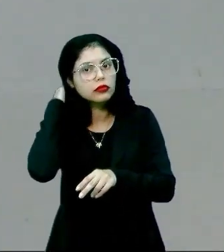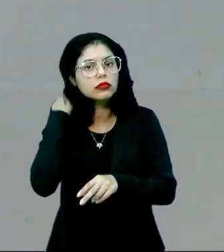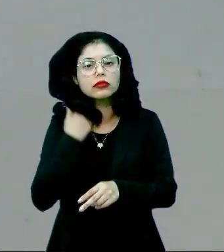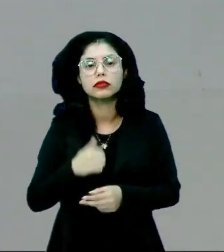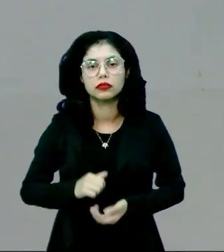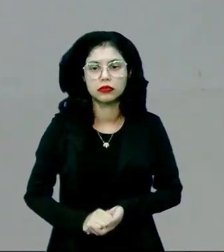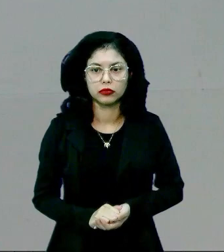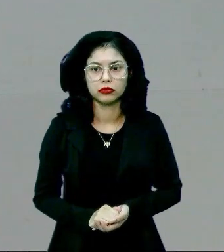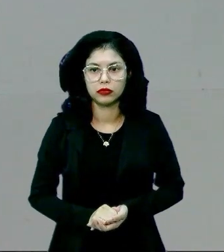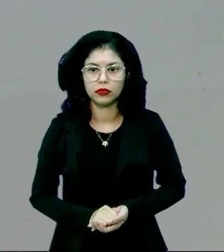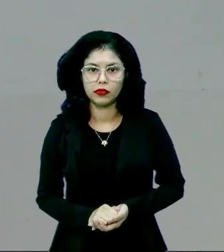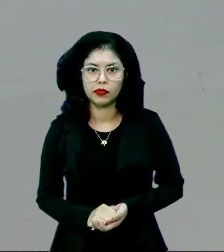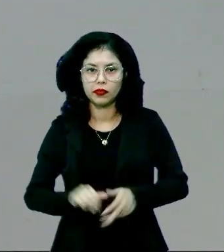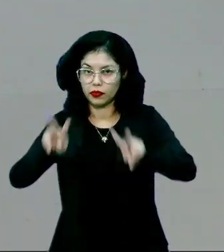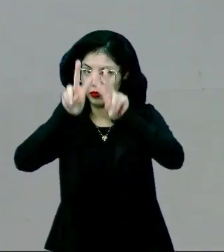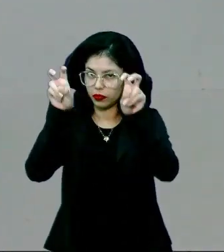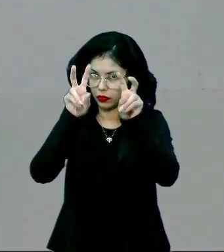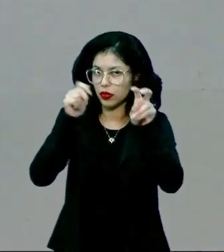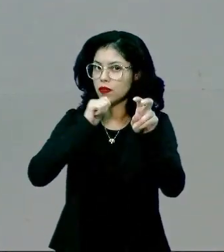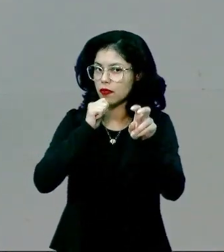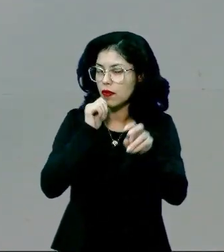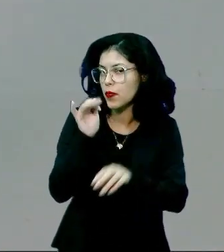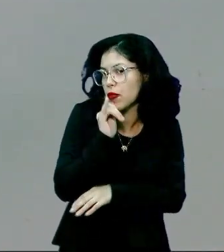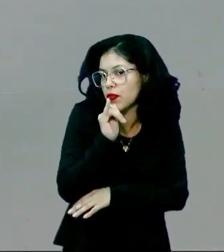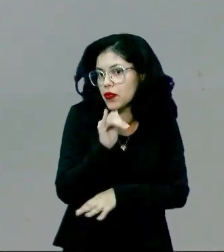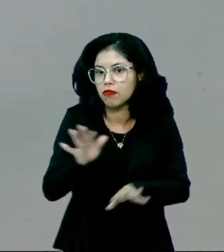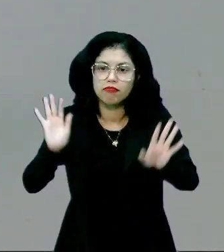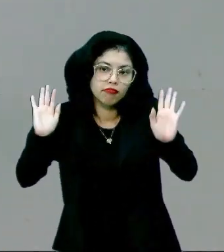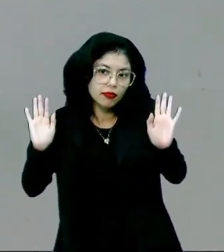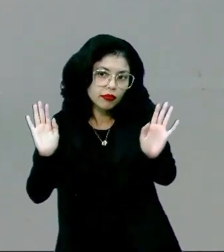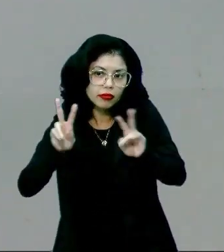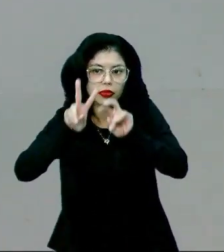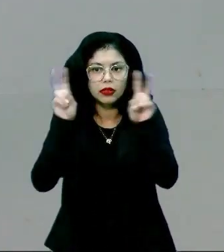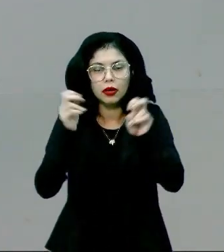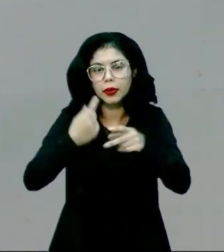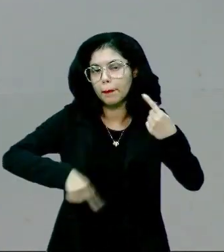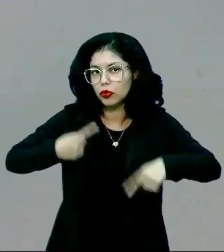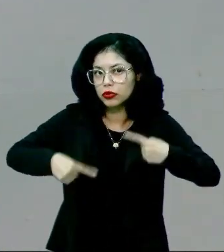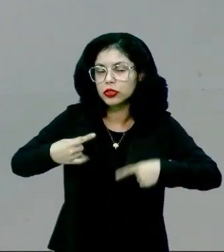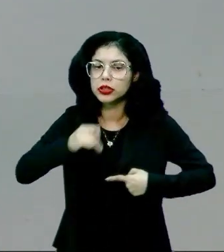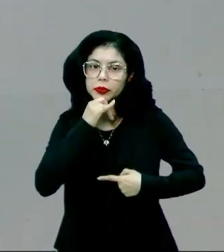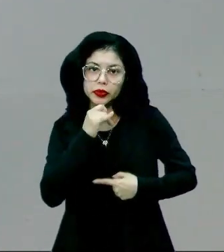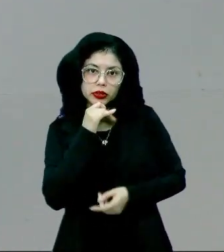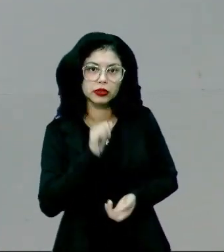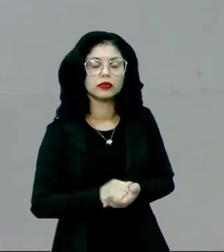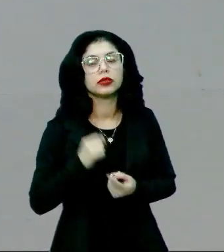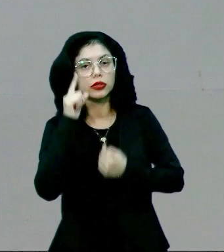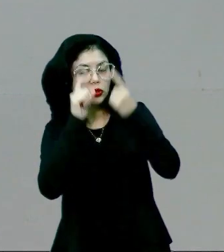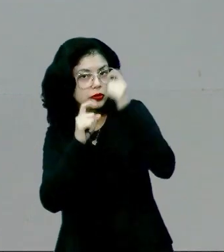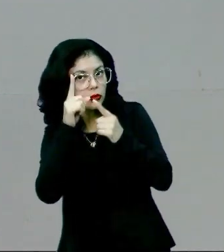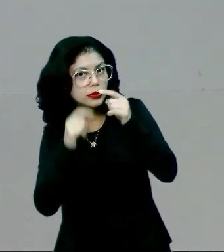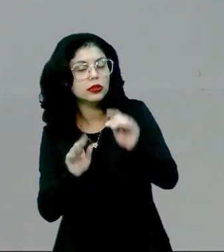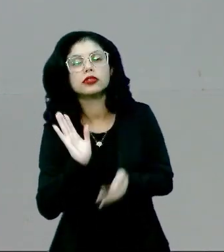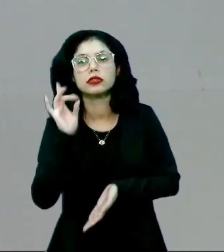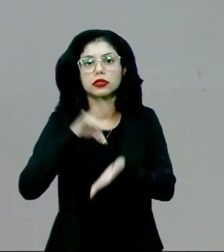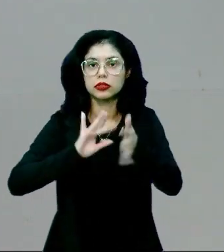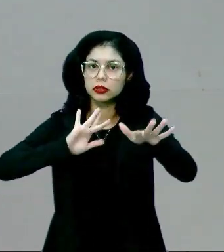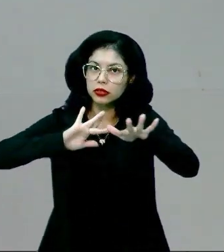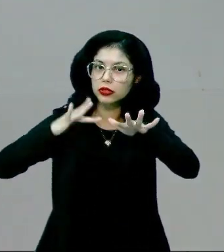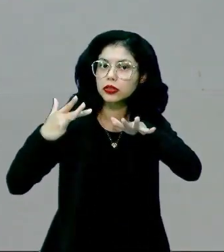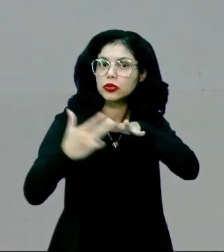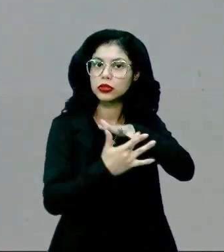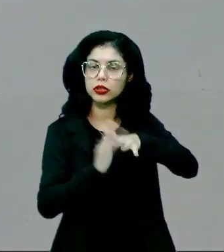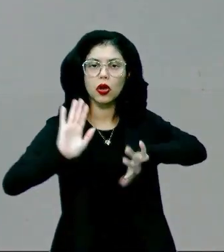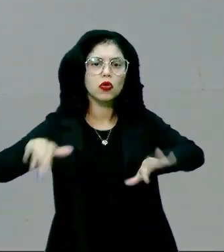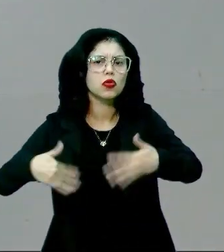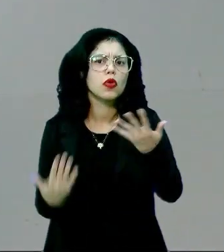temática. Por exemplo, a temática política. Você expressa na rede social.